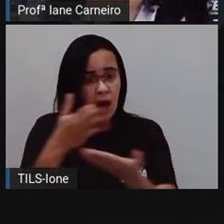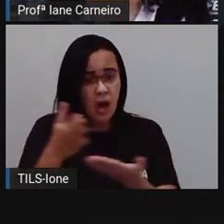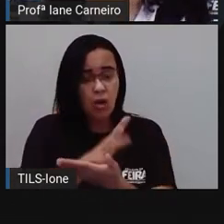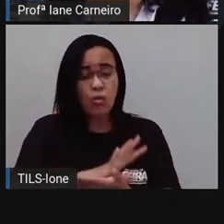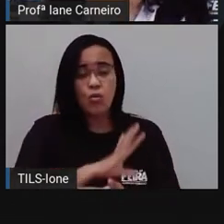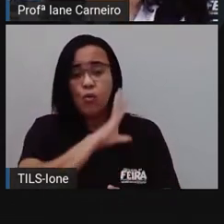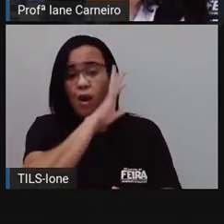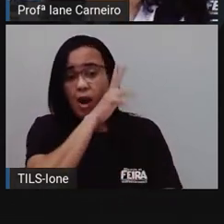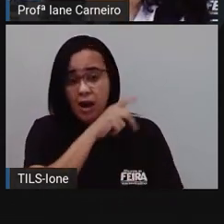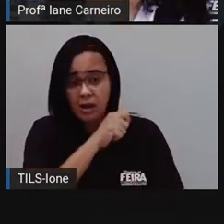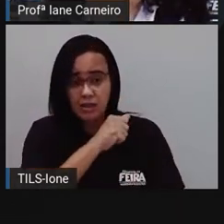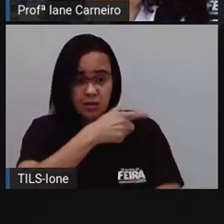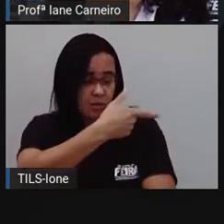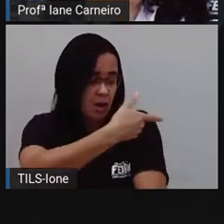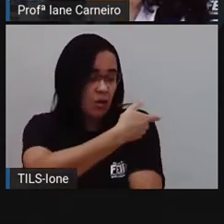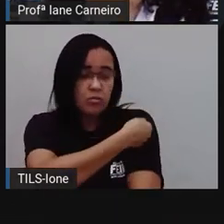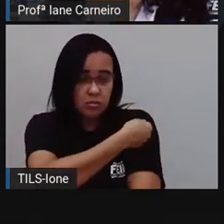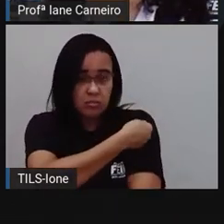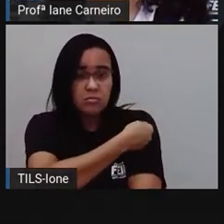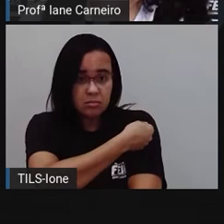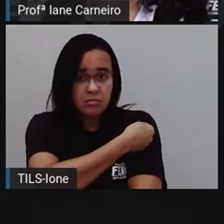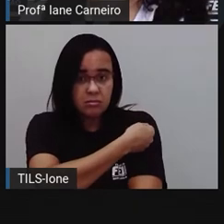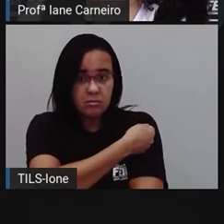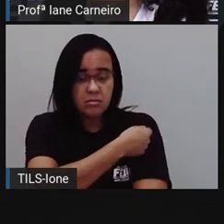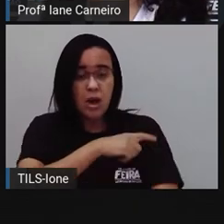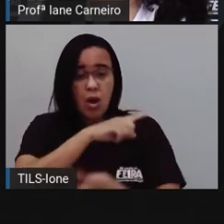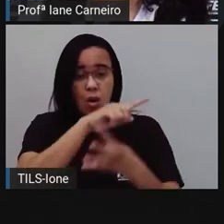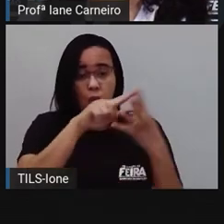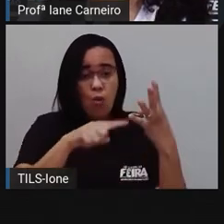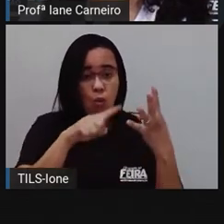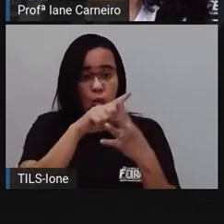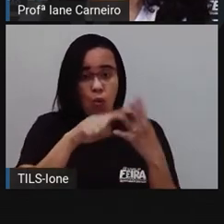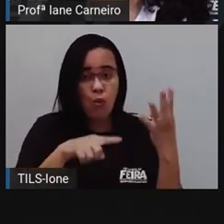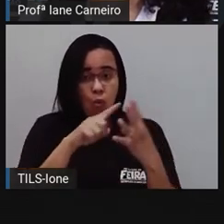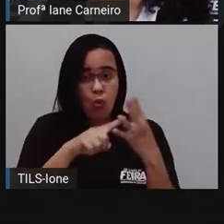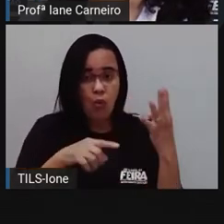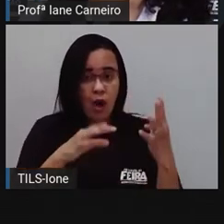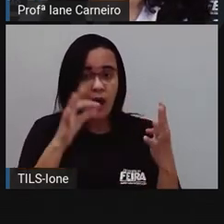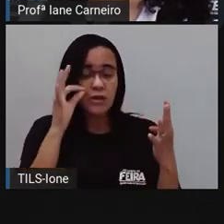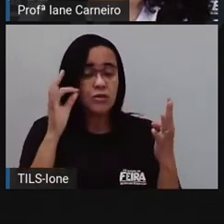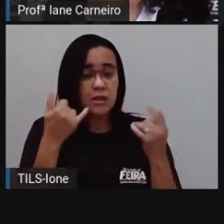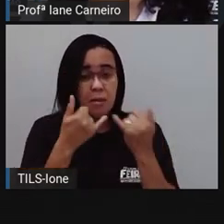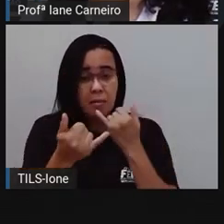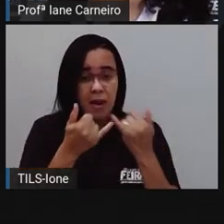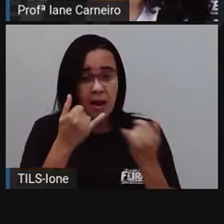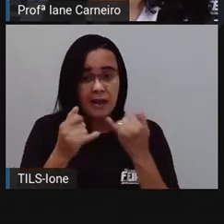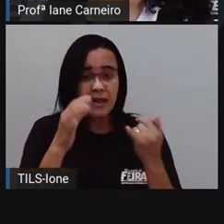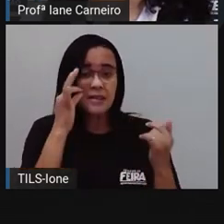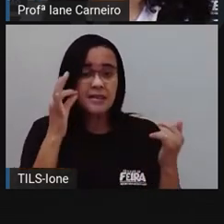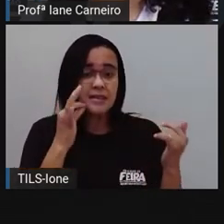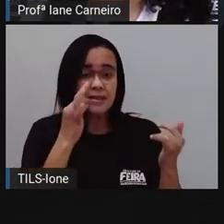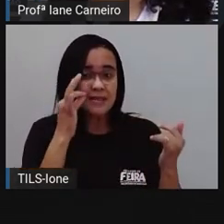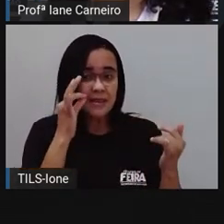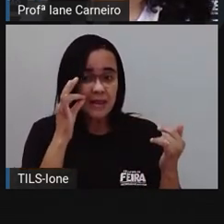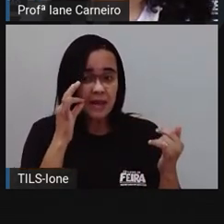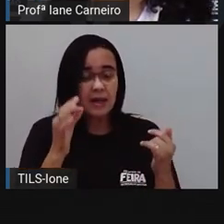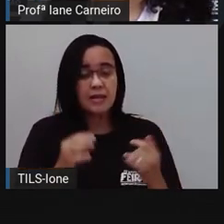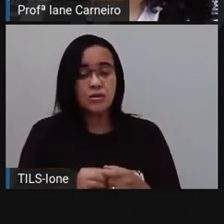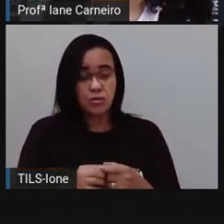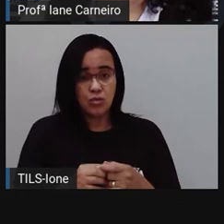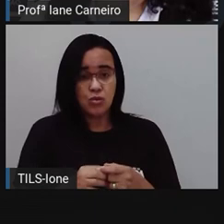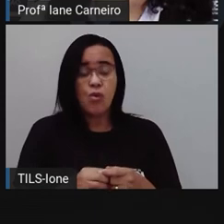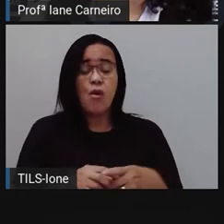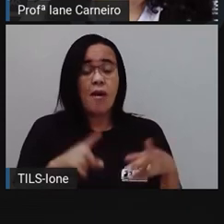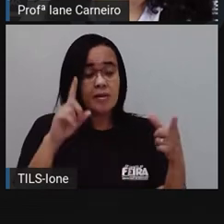Quatro jaguatiricas, que é esse aqui, seis lobos-guarás, que é esse aqui, ó, e onze